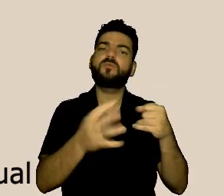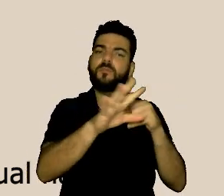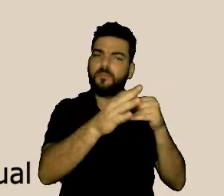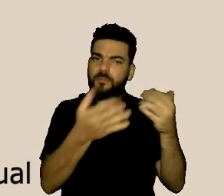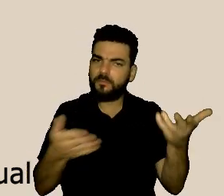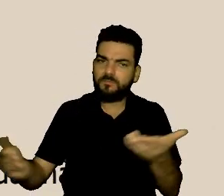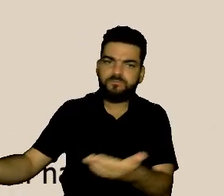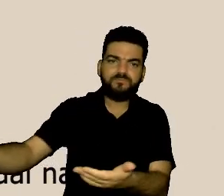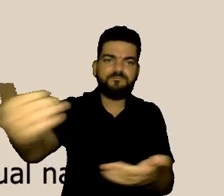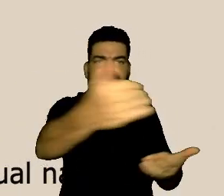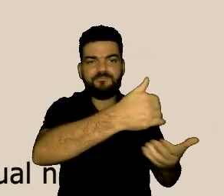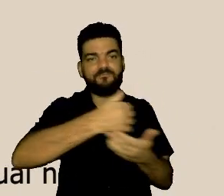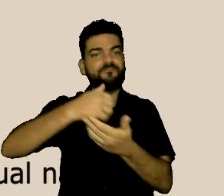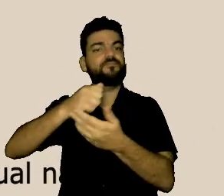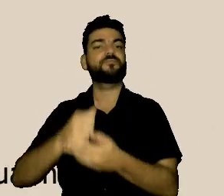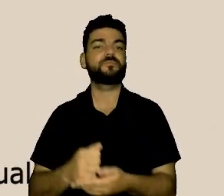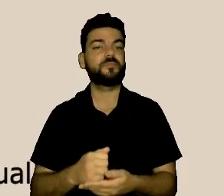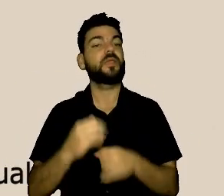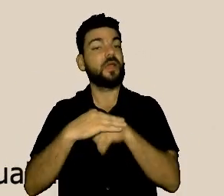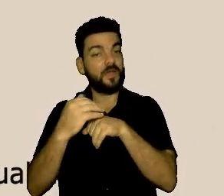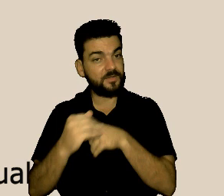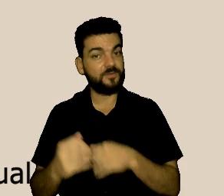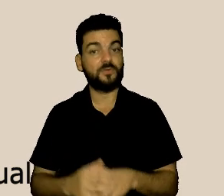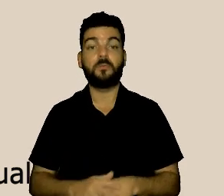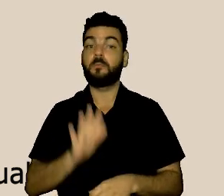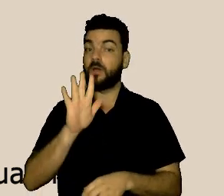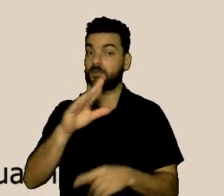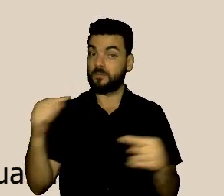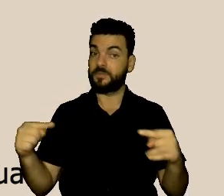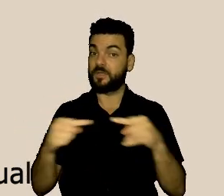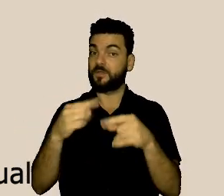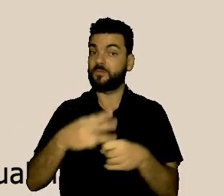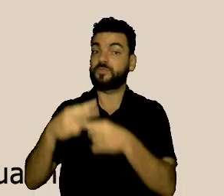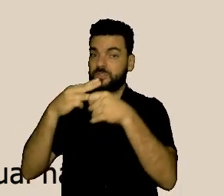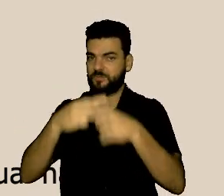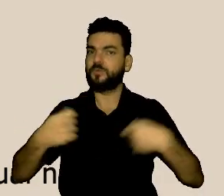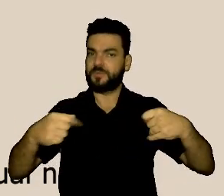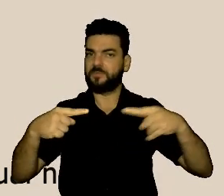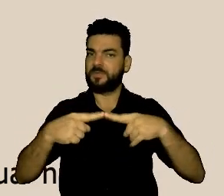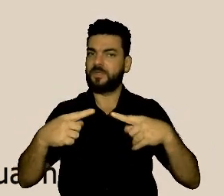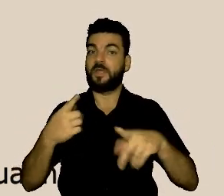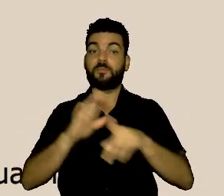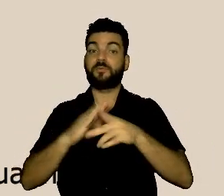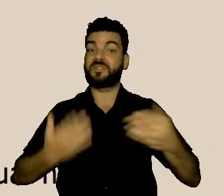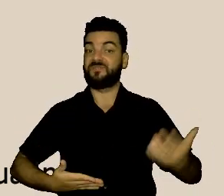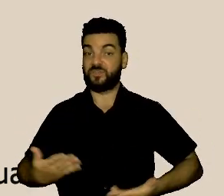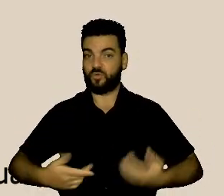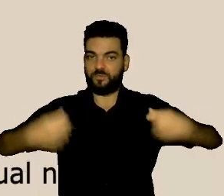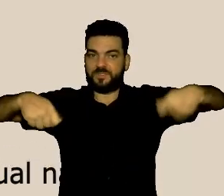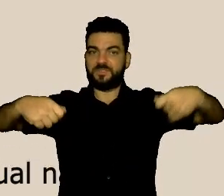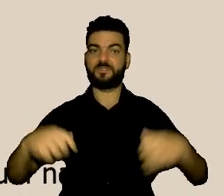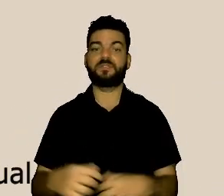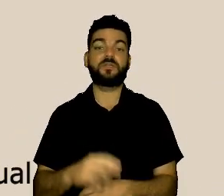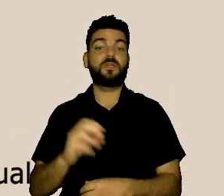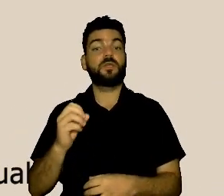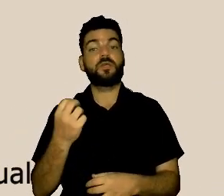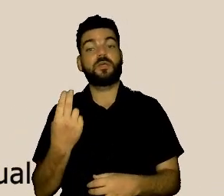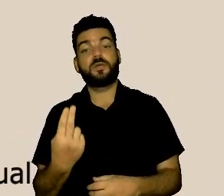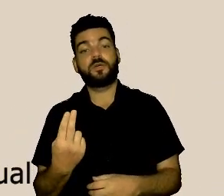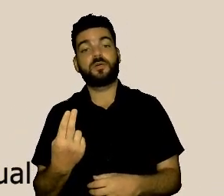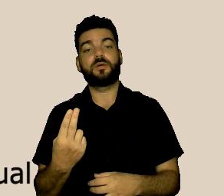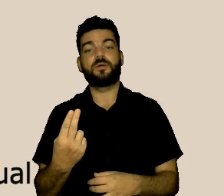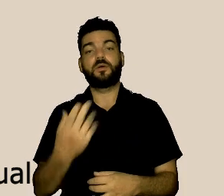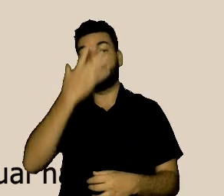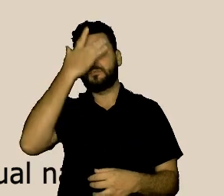municipalidade como servidores ou, então, o cidadão que sofreu um assédio por parte de um dos